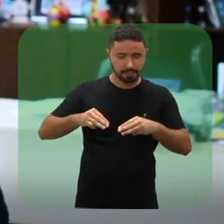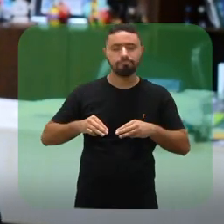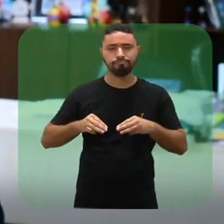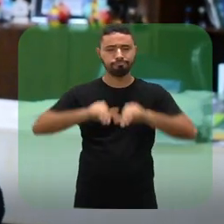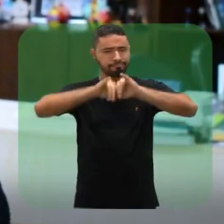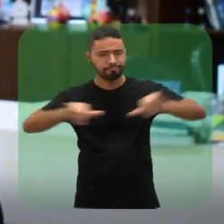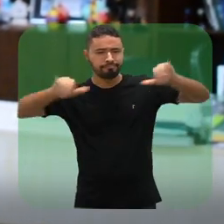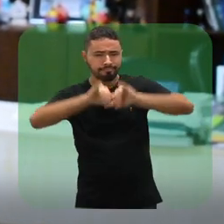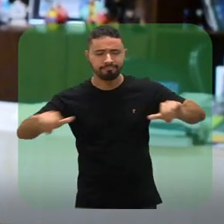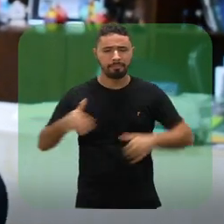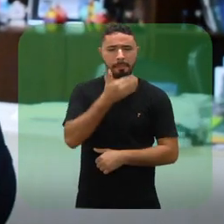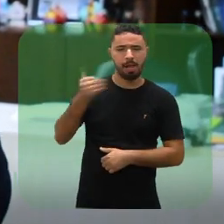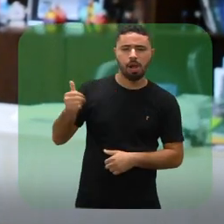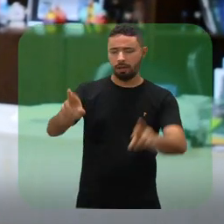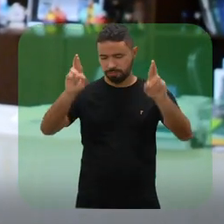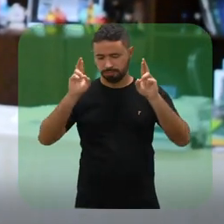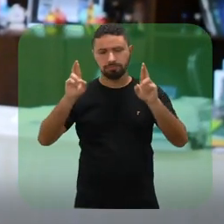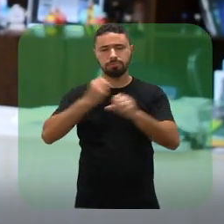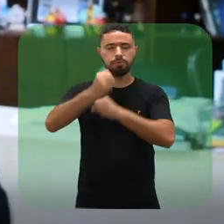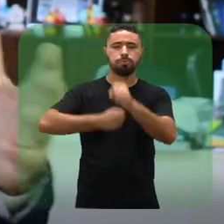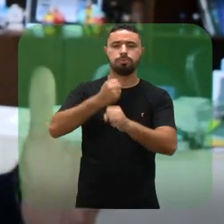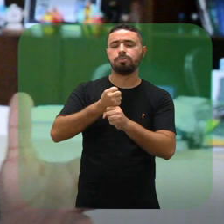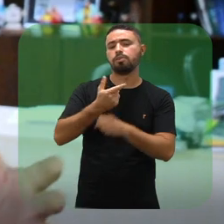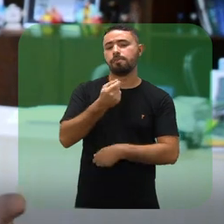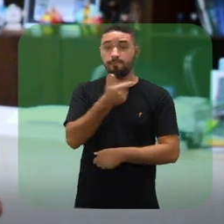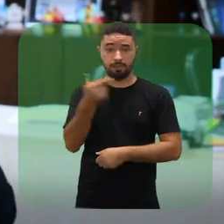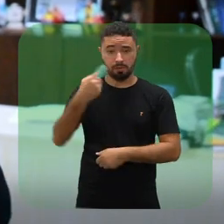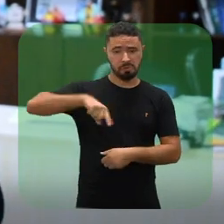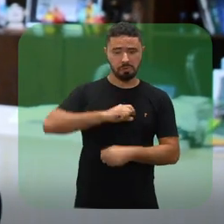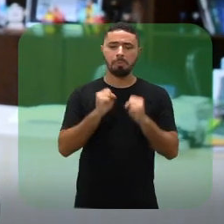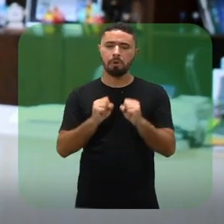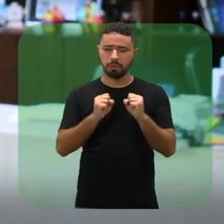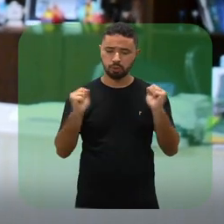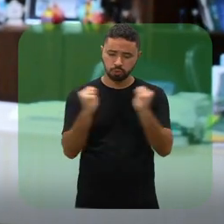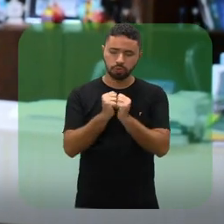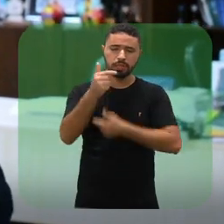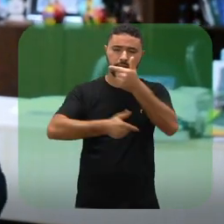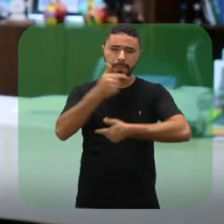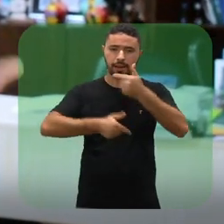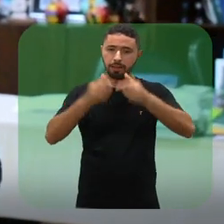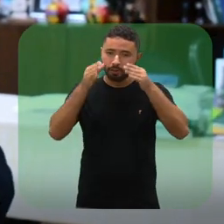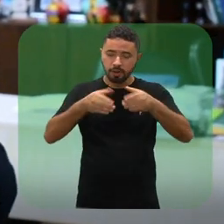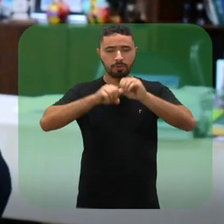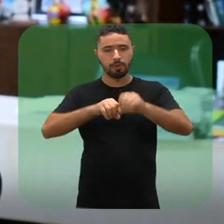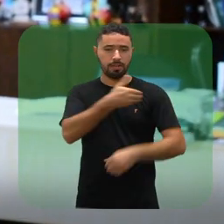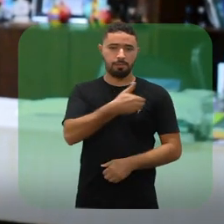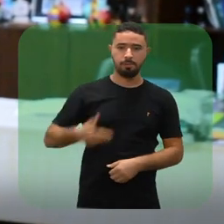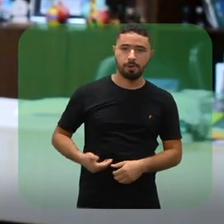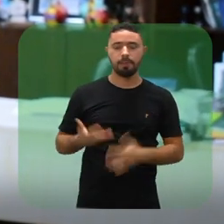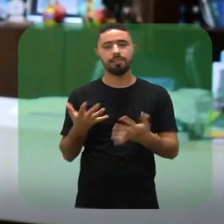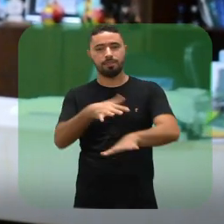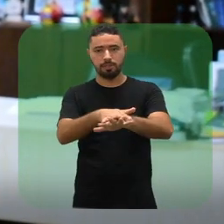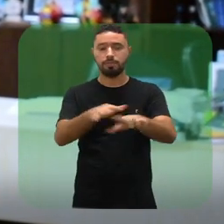gostaria de expressar a todos e todas os melhores votos para 2022, que possamos continuar juntos, trabalhando por uma educação